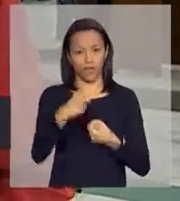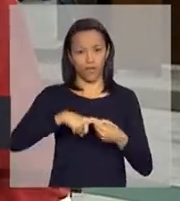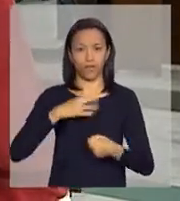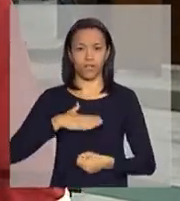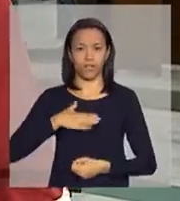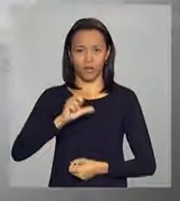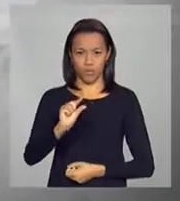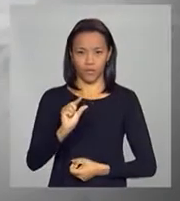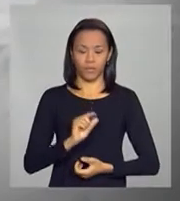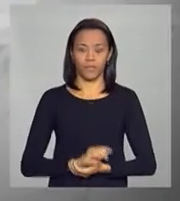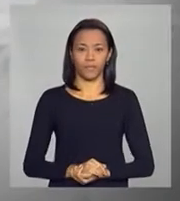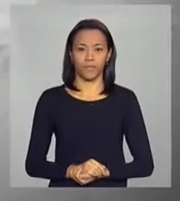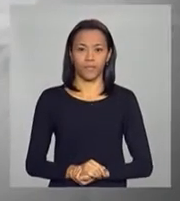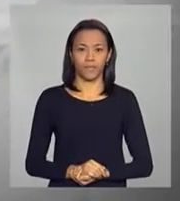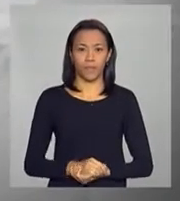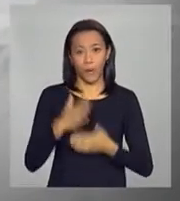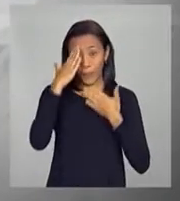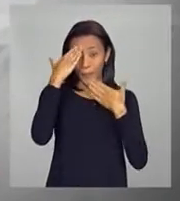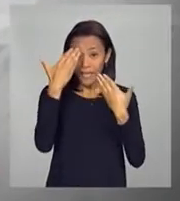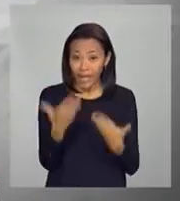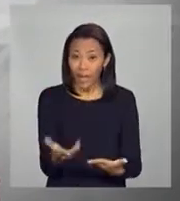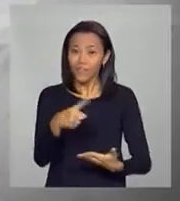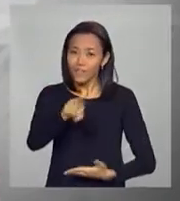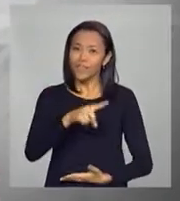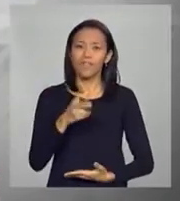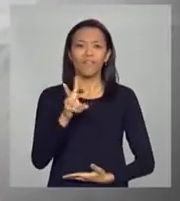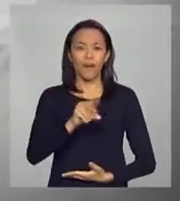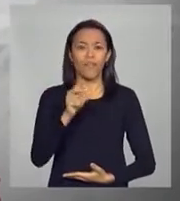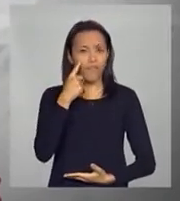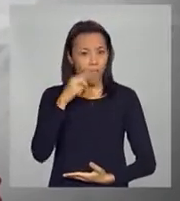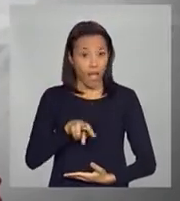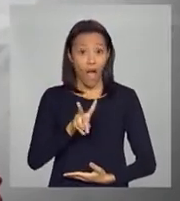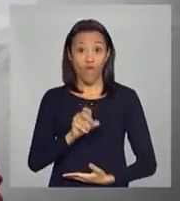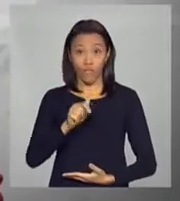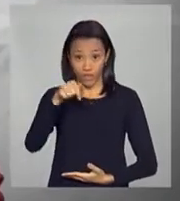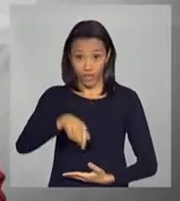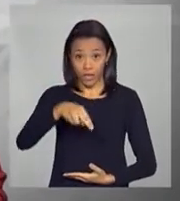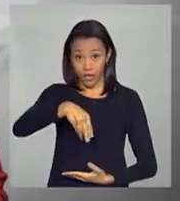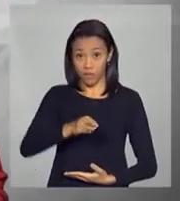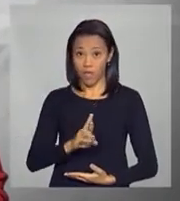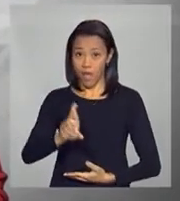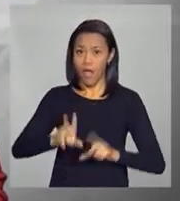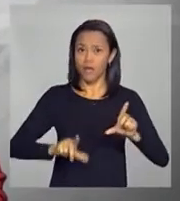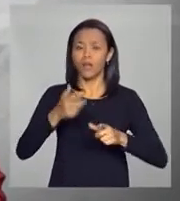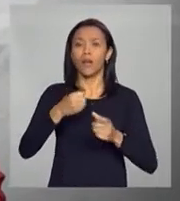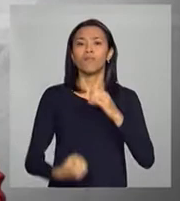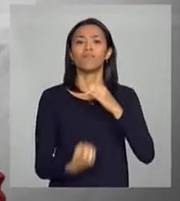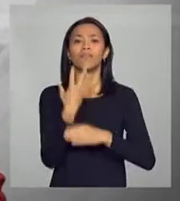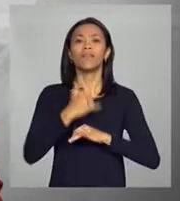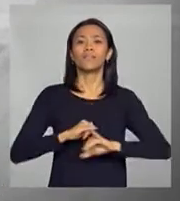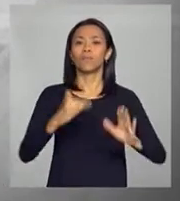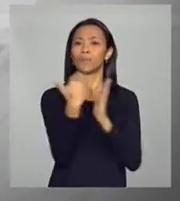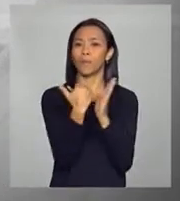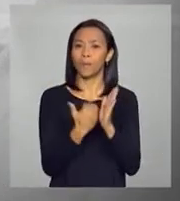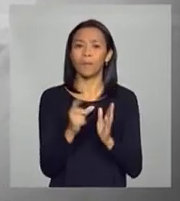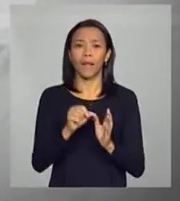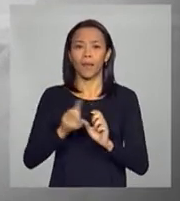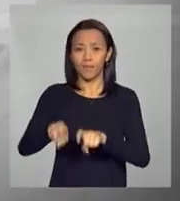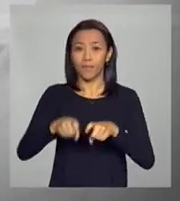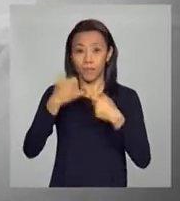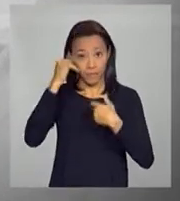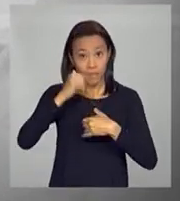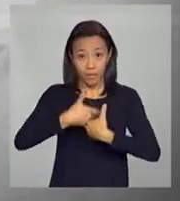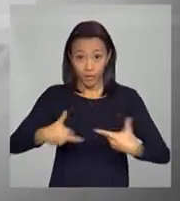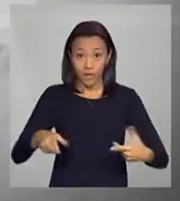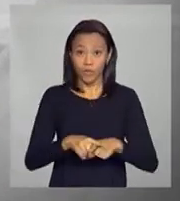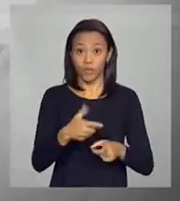Carla? Obrigada, Mara. E você acompanha ao vivo aqui na NBR o lançamento do Plano Agrícola e Pecuário para as safras de